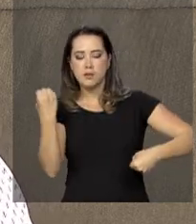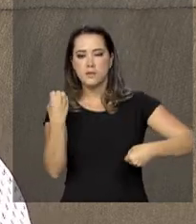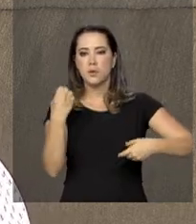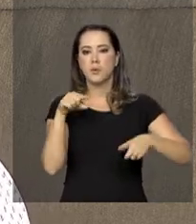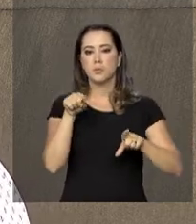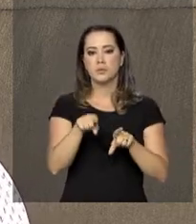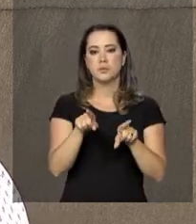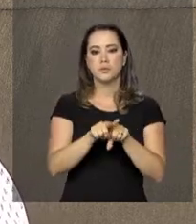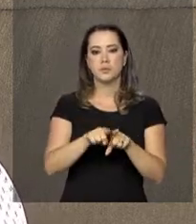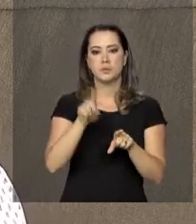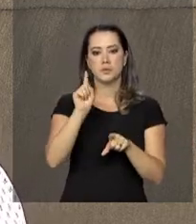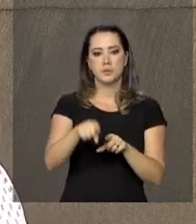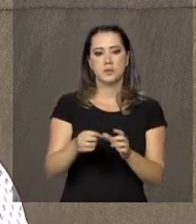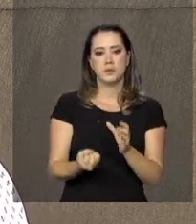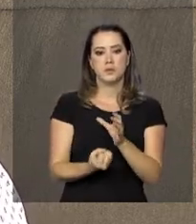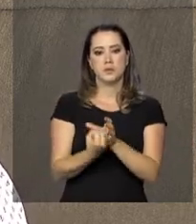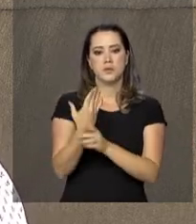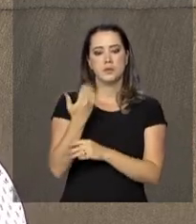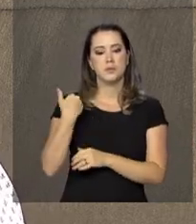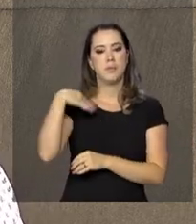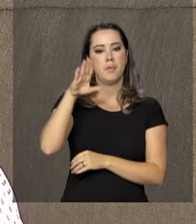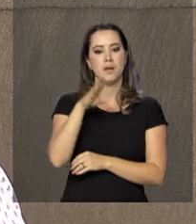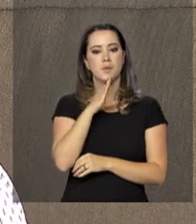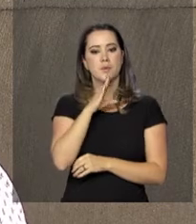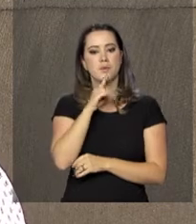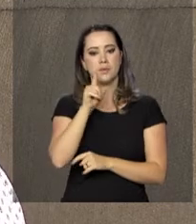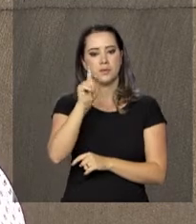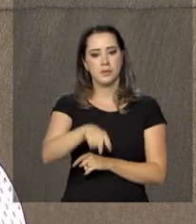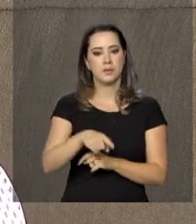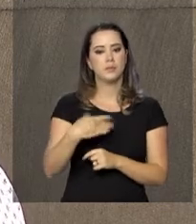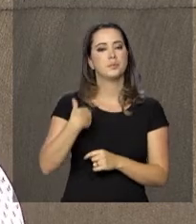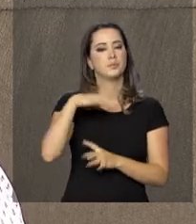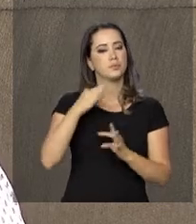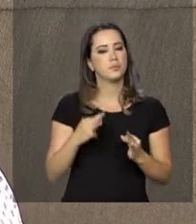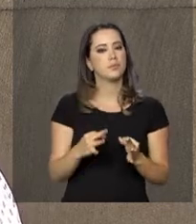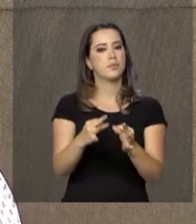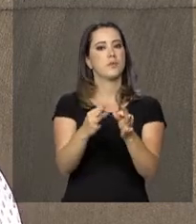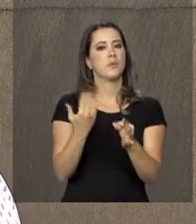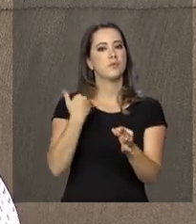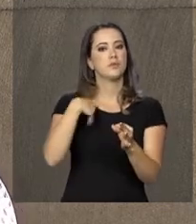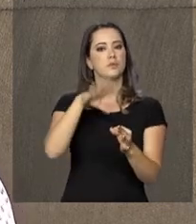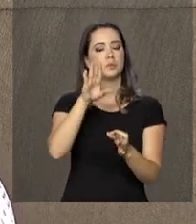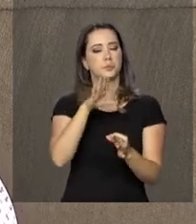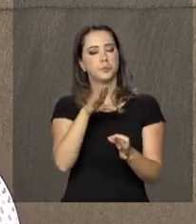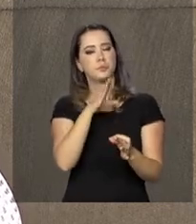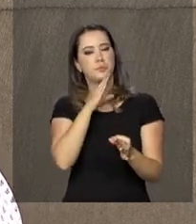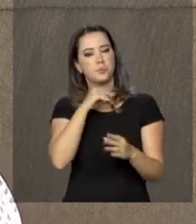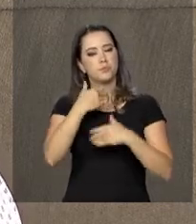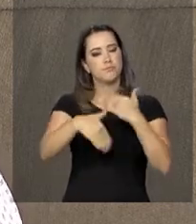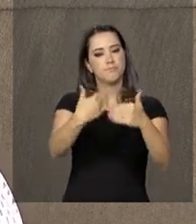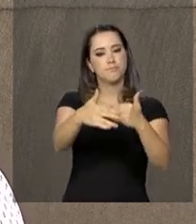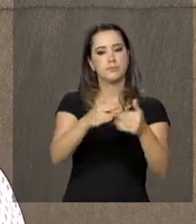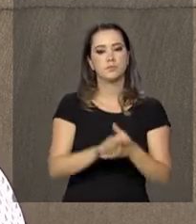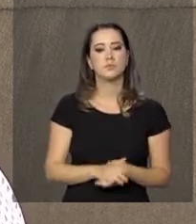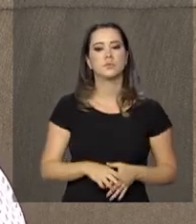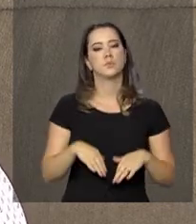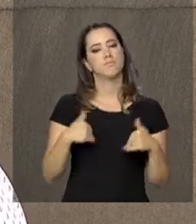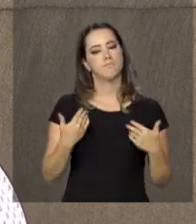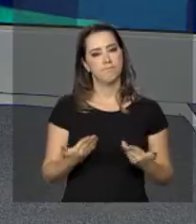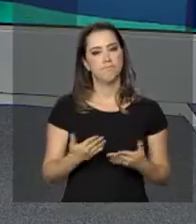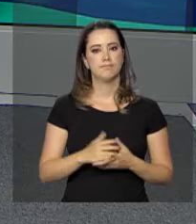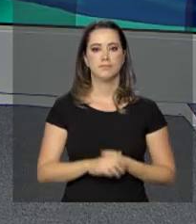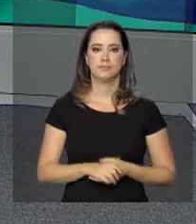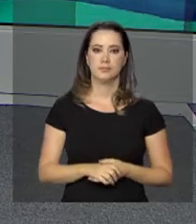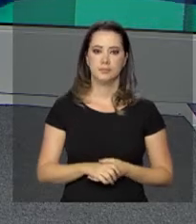a gerar mais conhecimento, gerar mais tecnologia, gerar mais conhecimento e mais desenvolvimento, consequentemente.